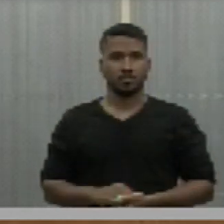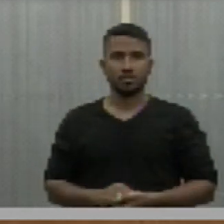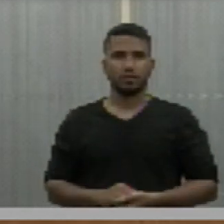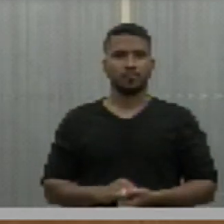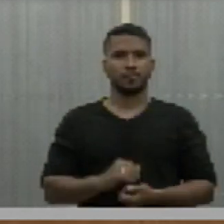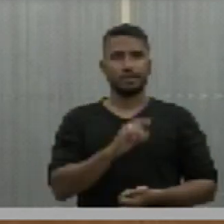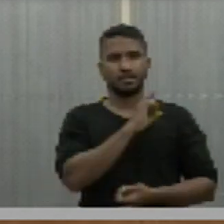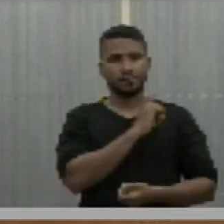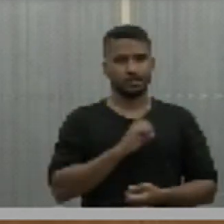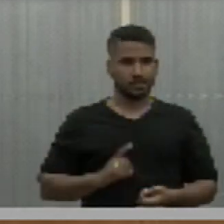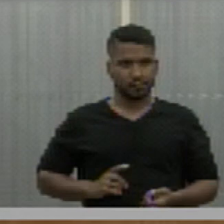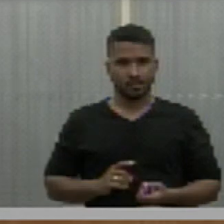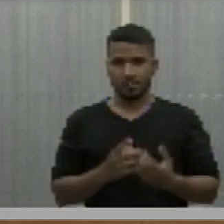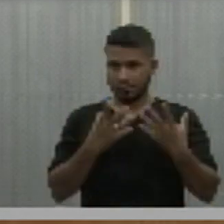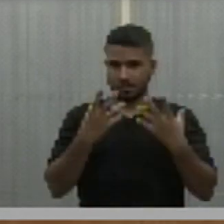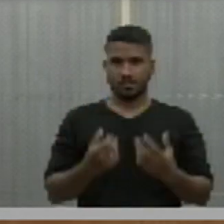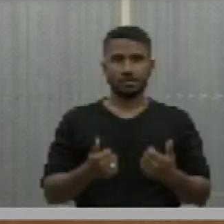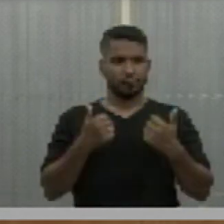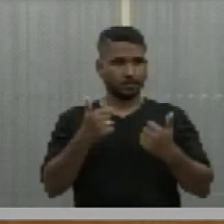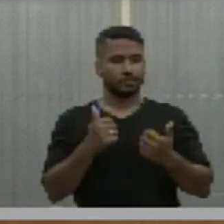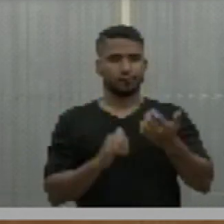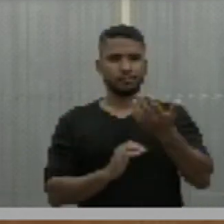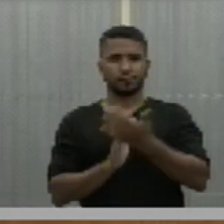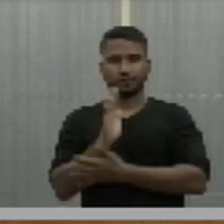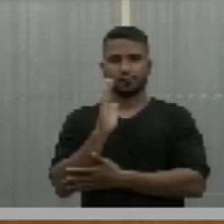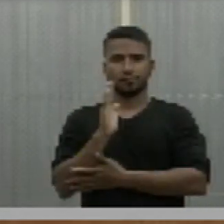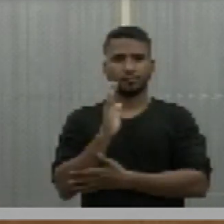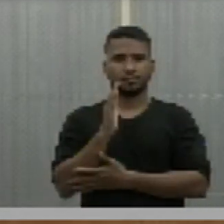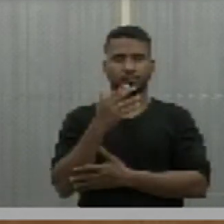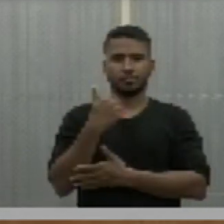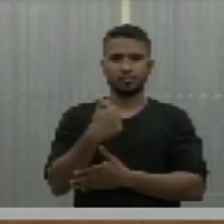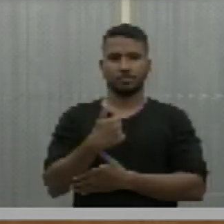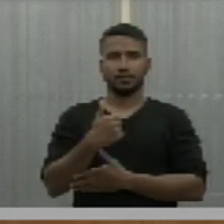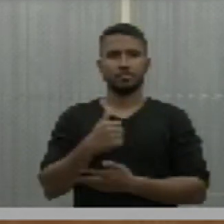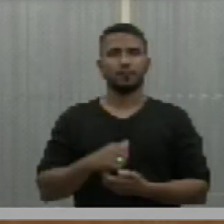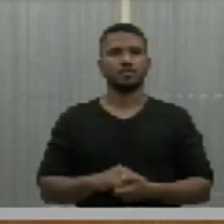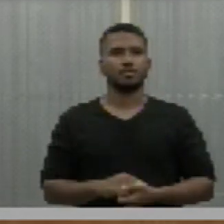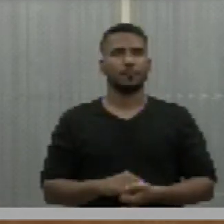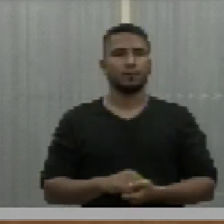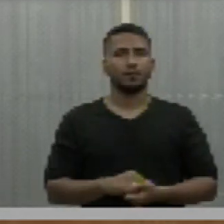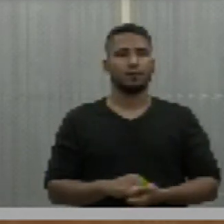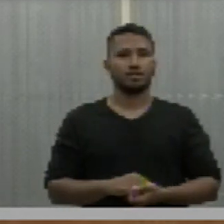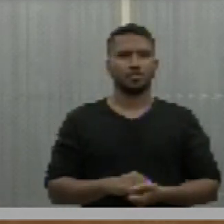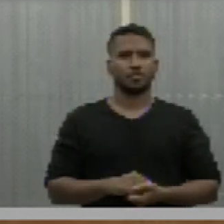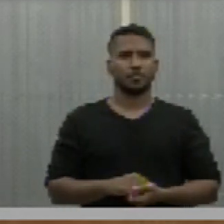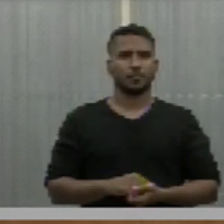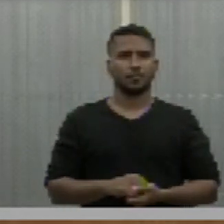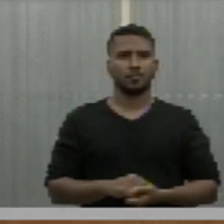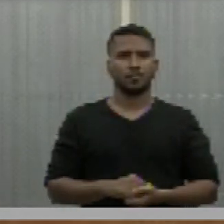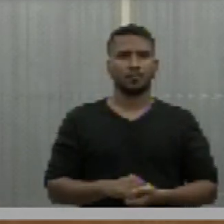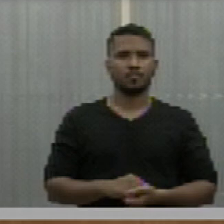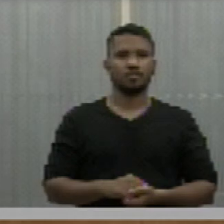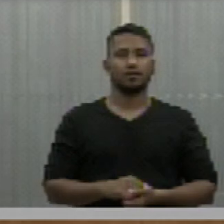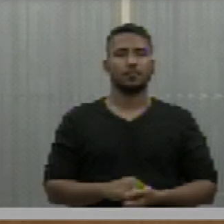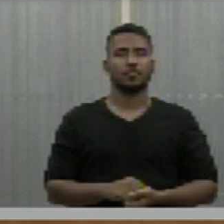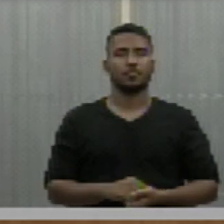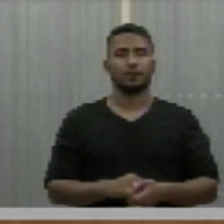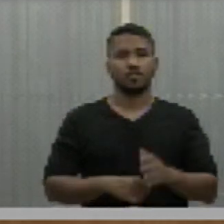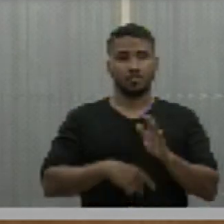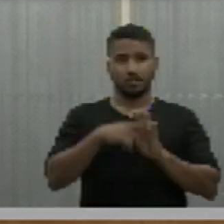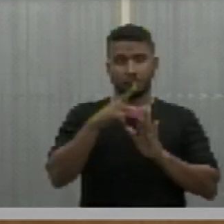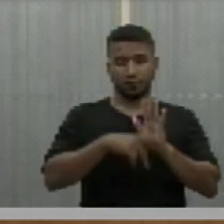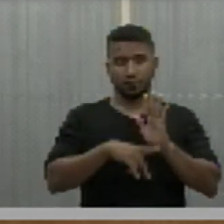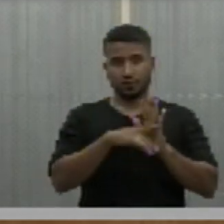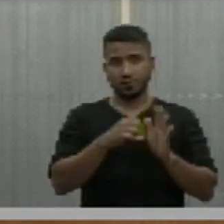Deputados e deputadas que aprovam, permaneçam como estão. Aprovado. Projeto de lei